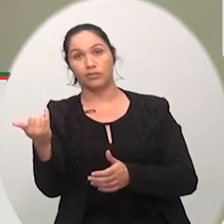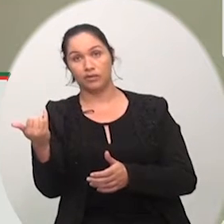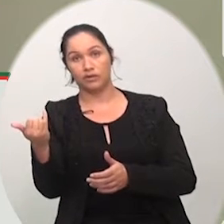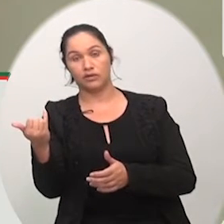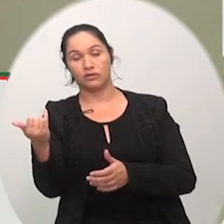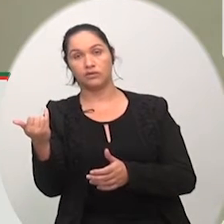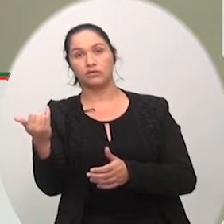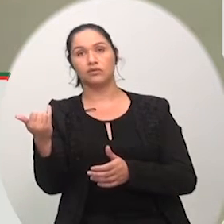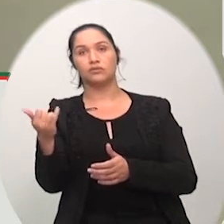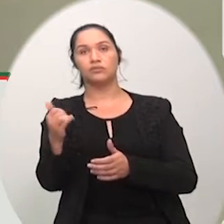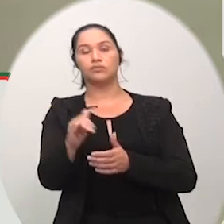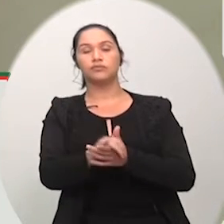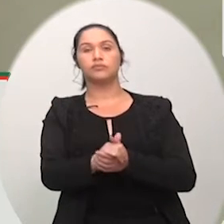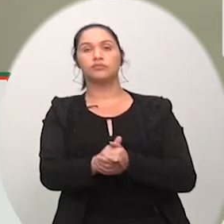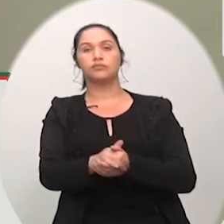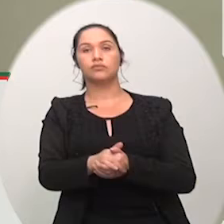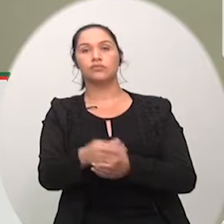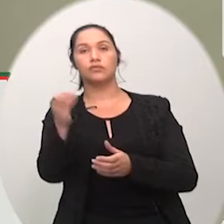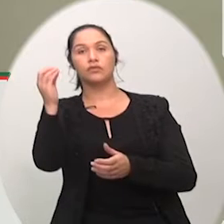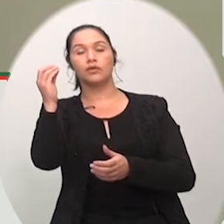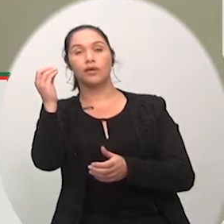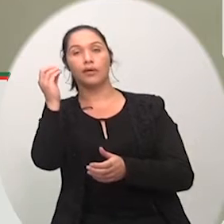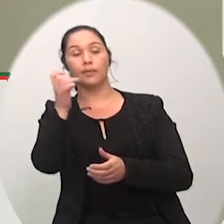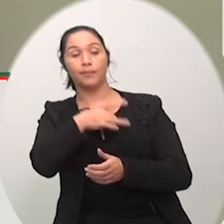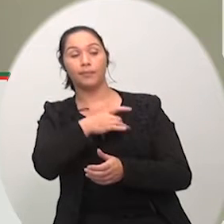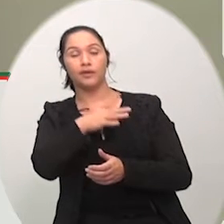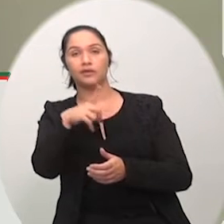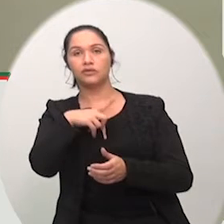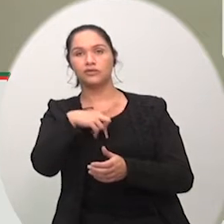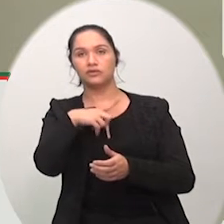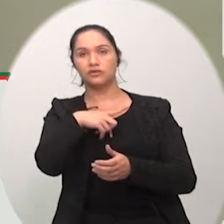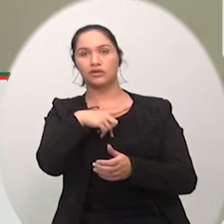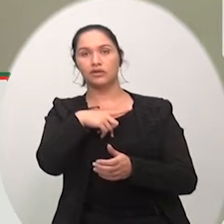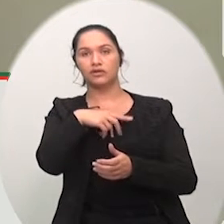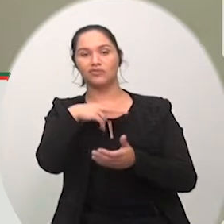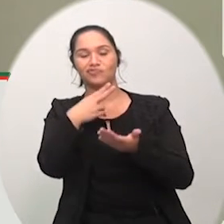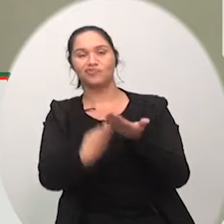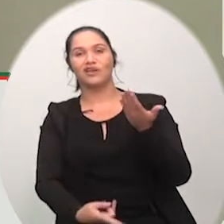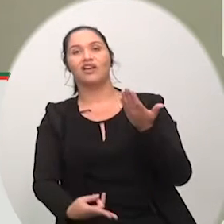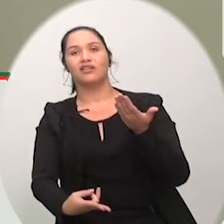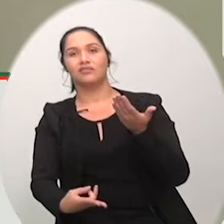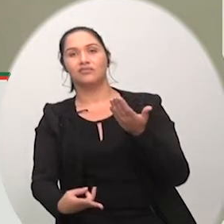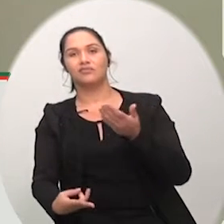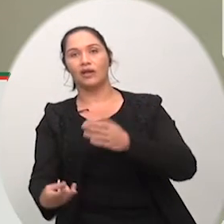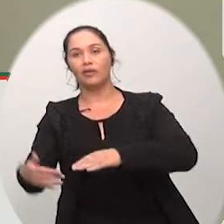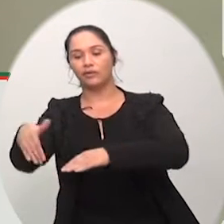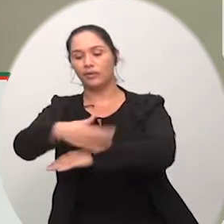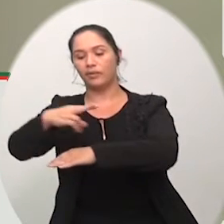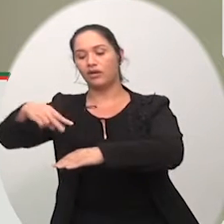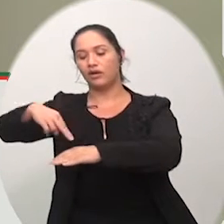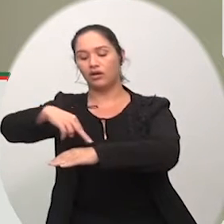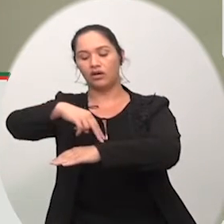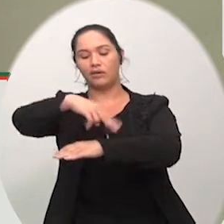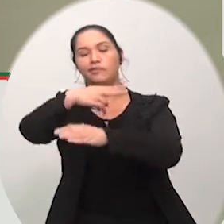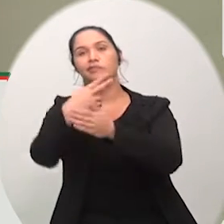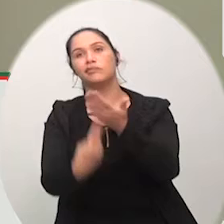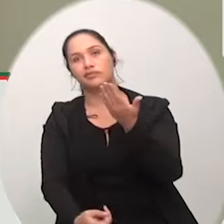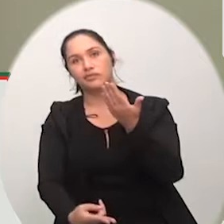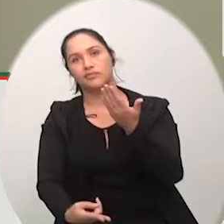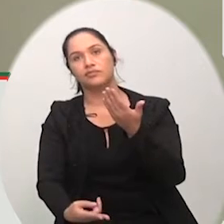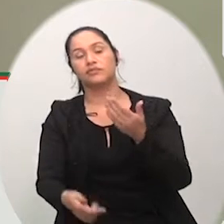isso em todo o Brasil e infelizmente Criciúma não é diferente que a gente tem